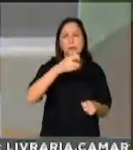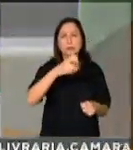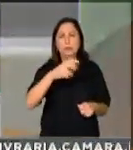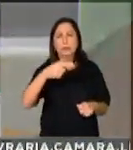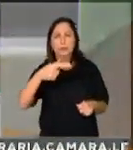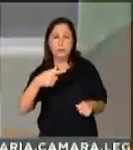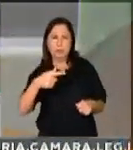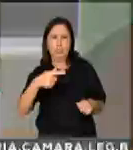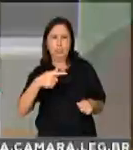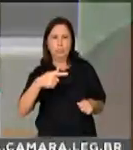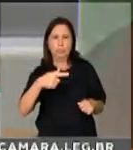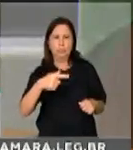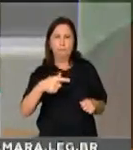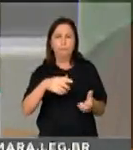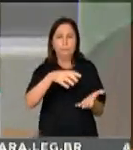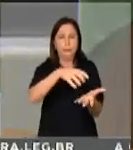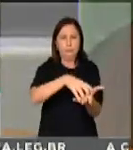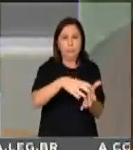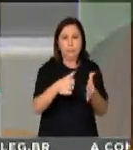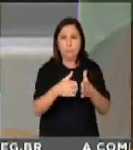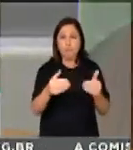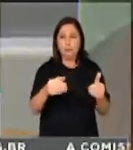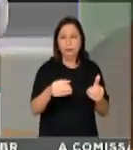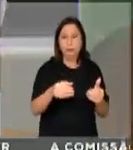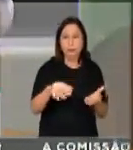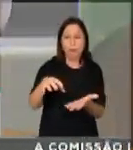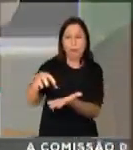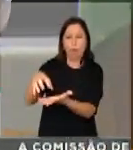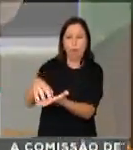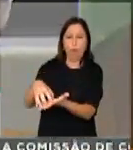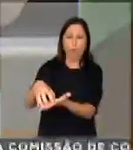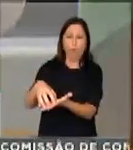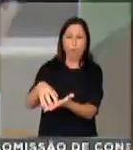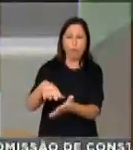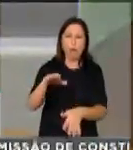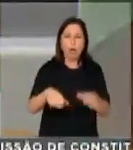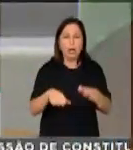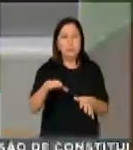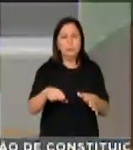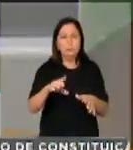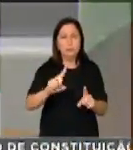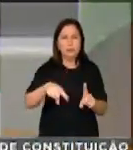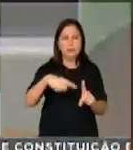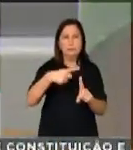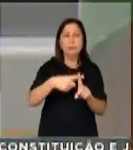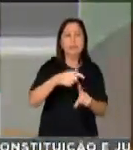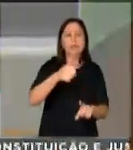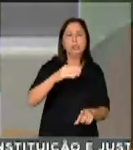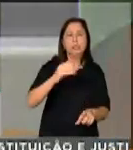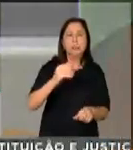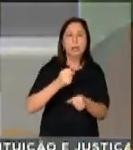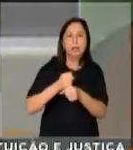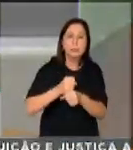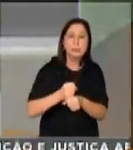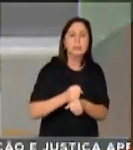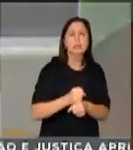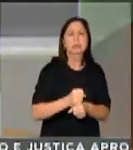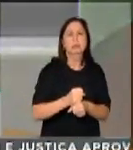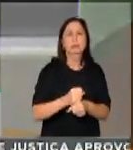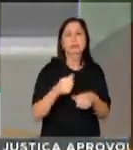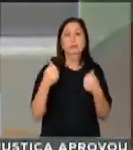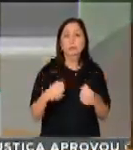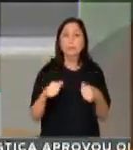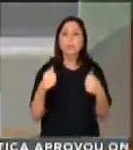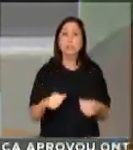cedido a outro órgão público, há mais de 10 anos ininterruptamente, que ele faça uma